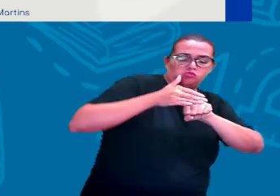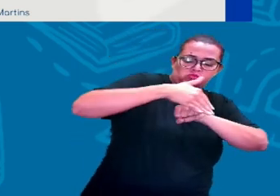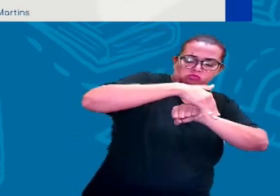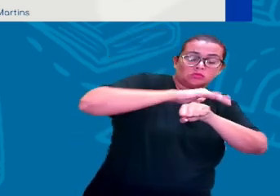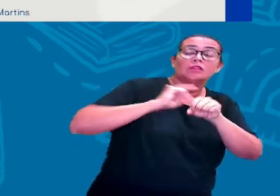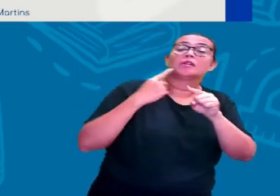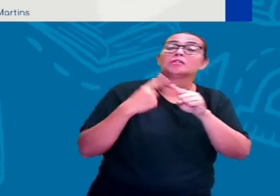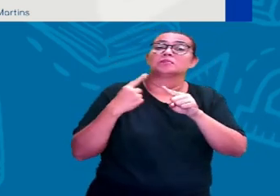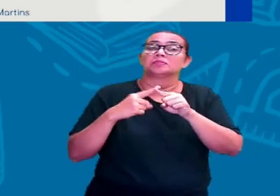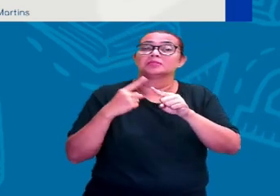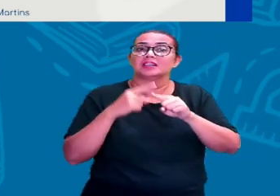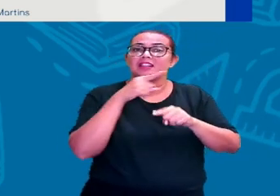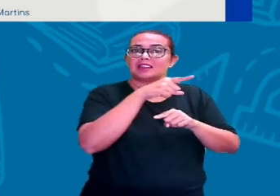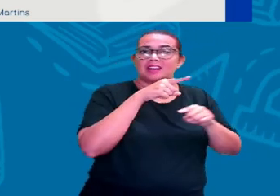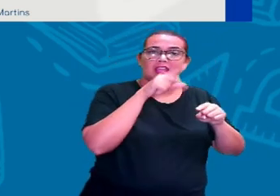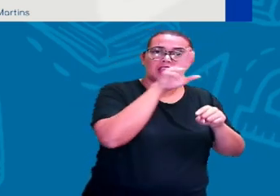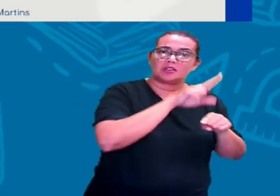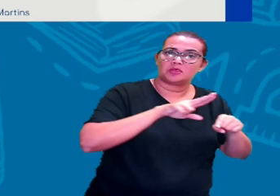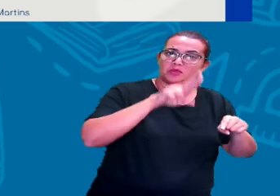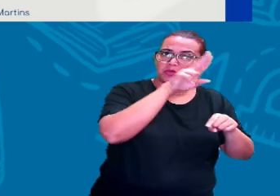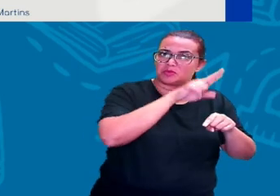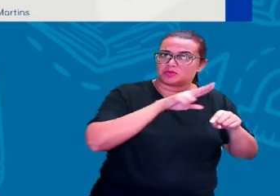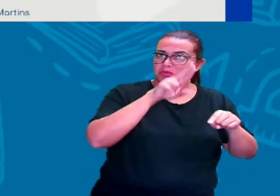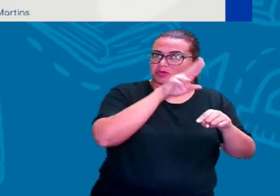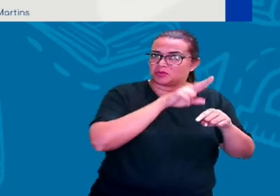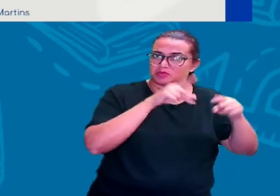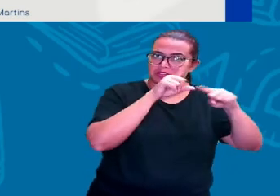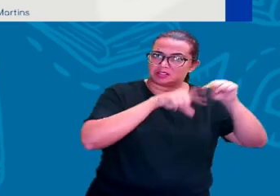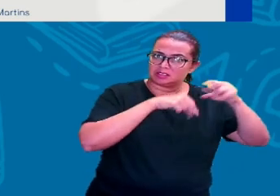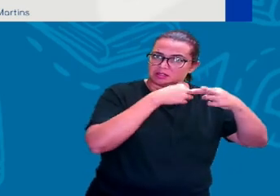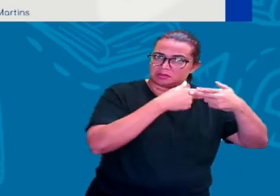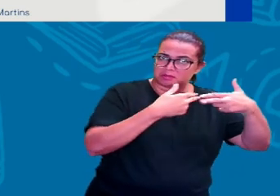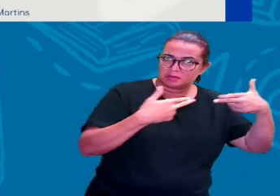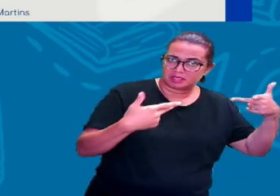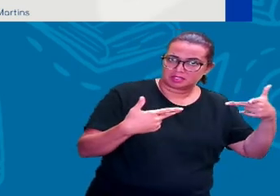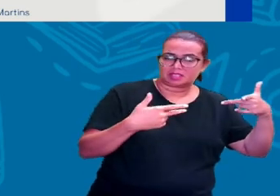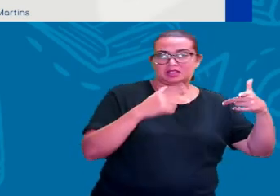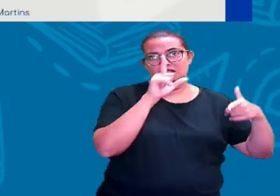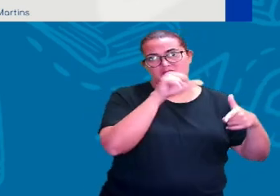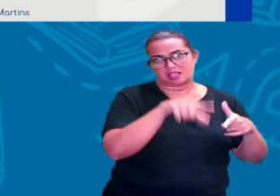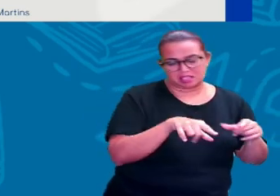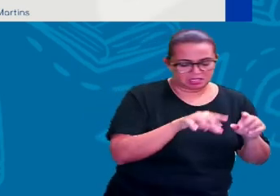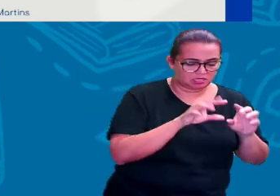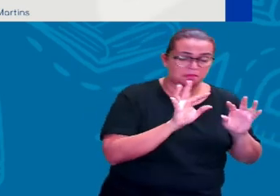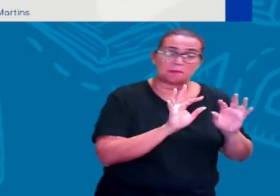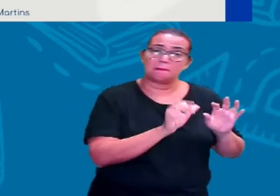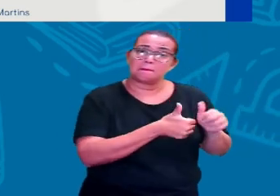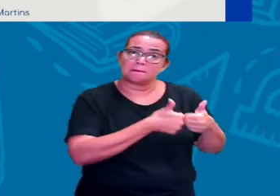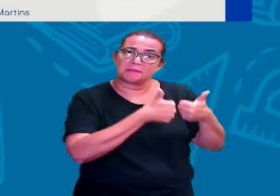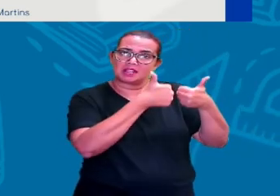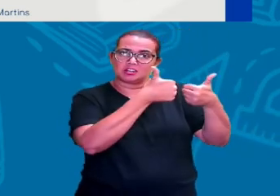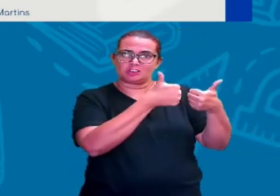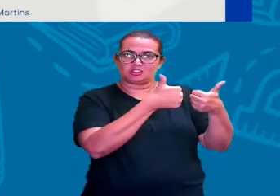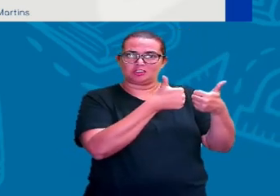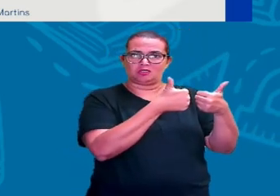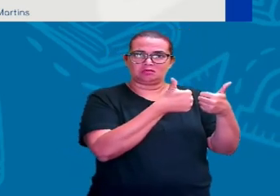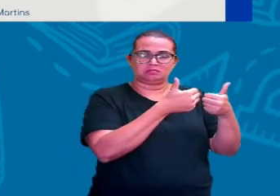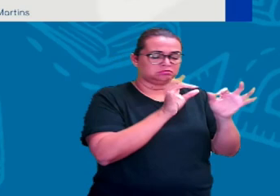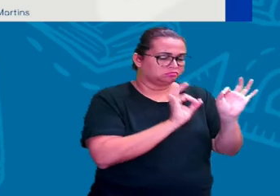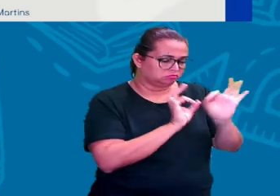ferramentas que são produzidas nesse período, elas passam a ter um refinamento, a serem melhores